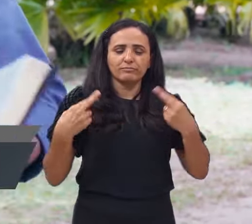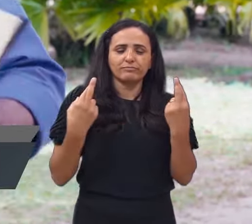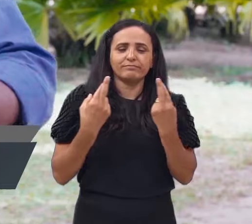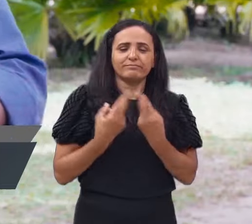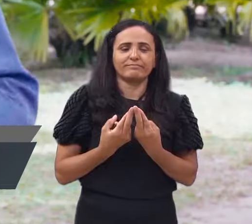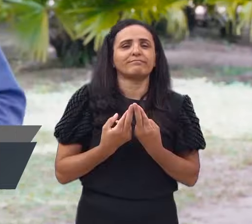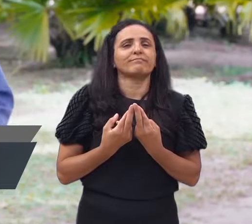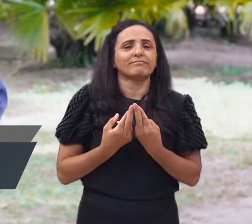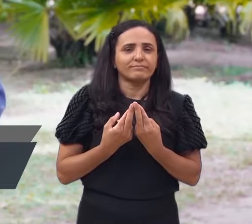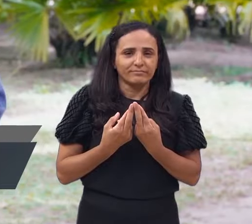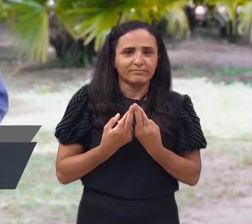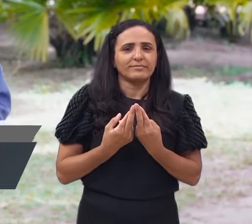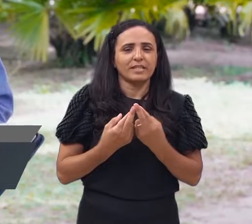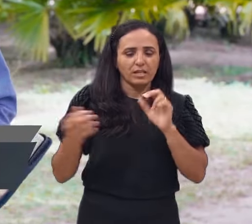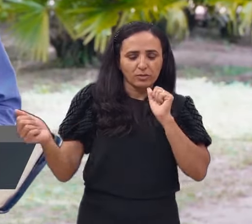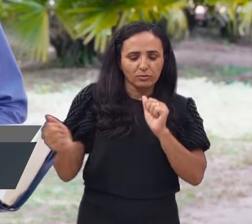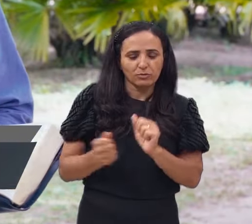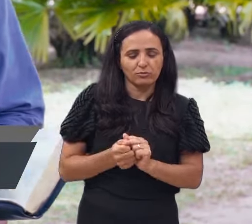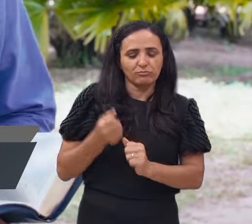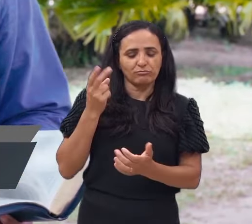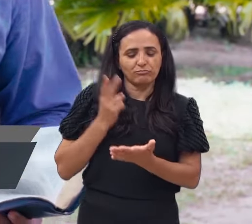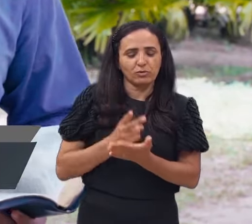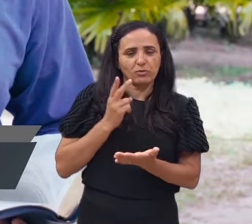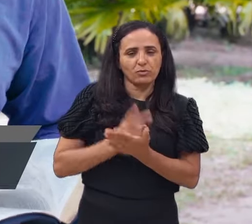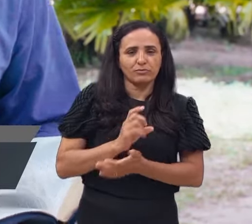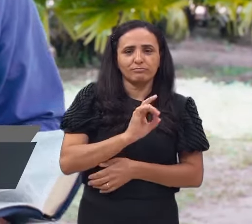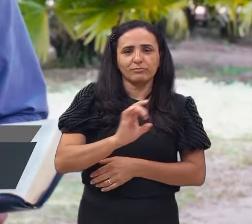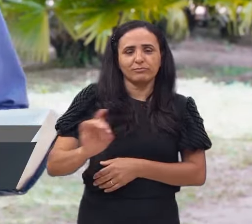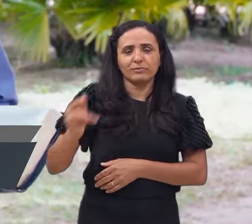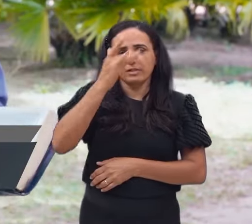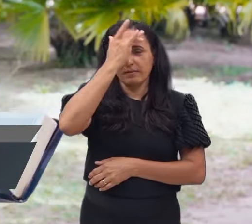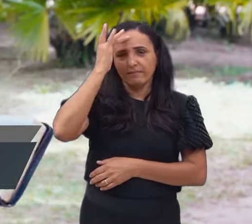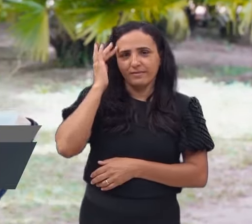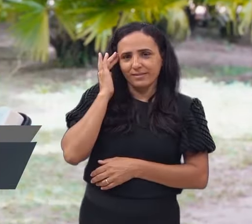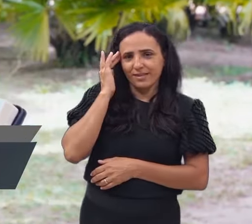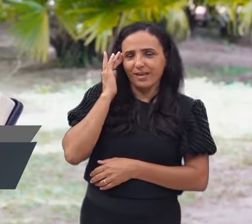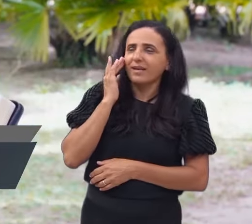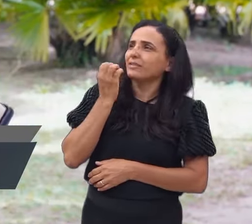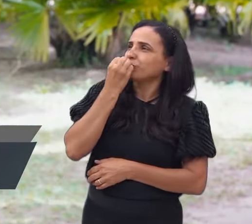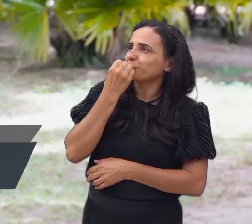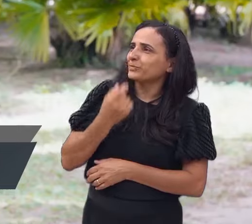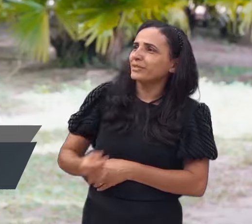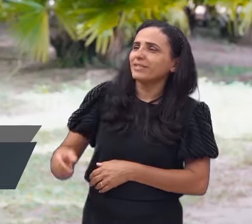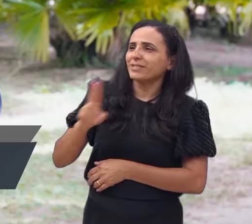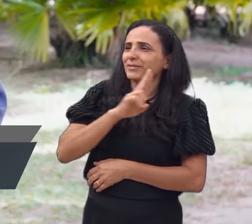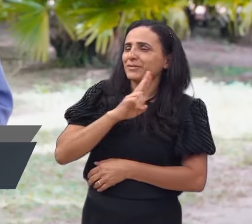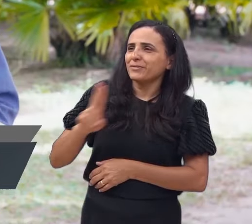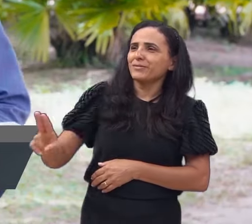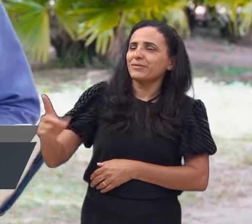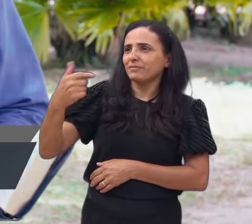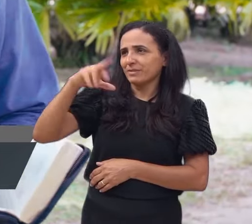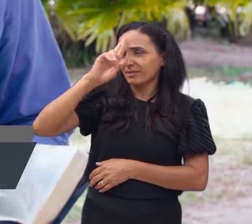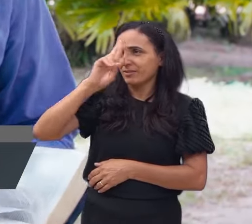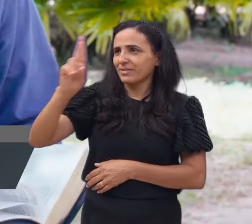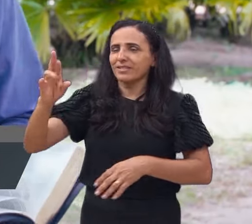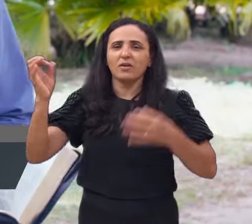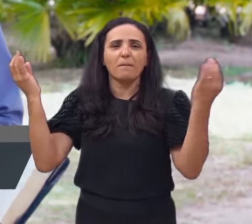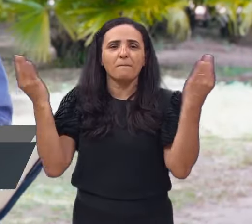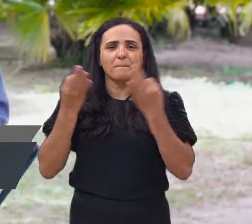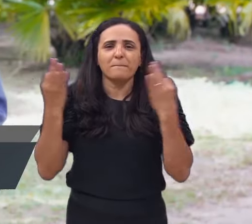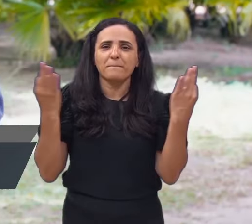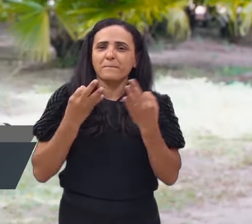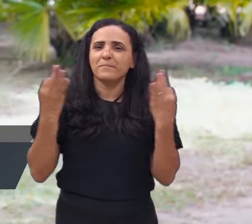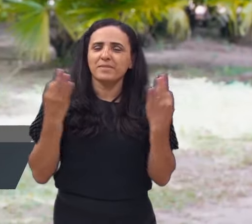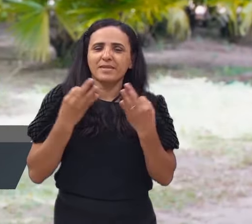em meu nome, eu estarei ali presente. O nome do Senhor. O nome do Senhor é alto